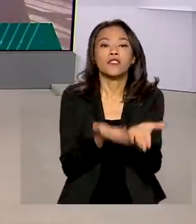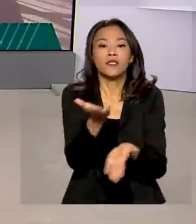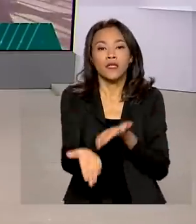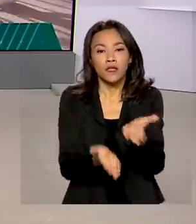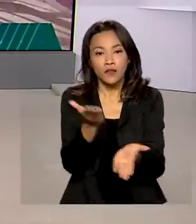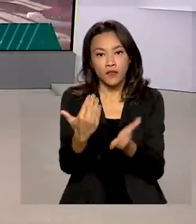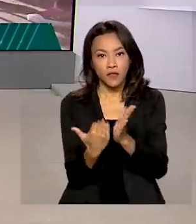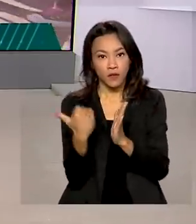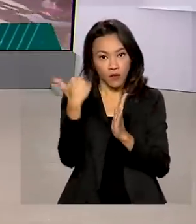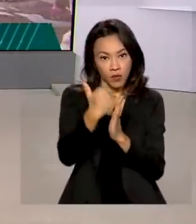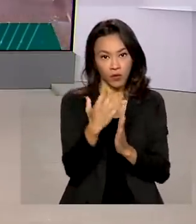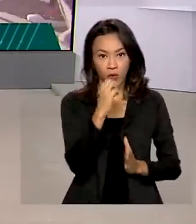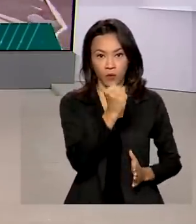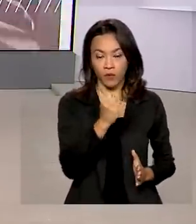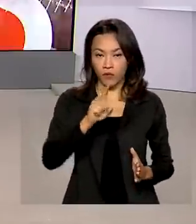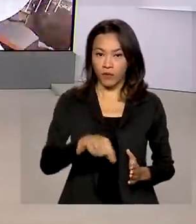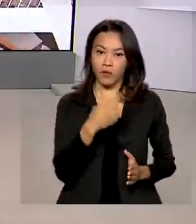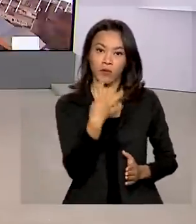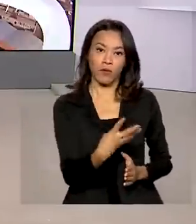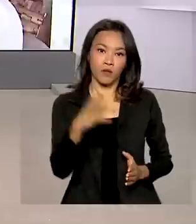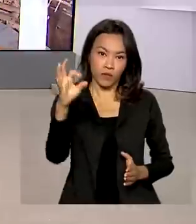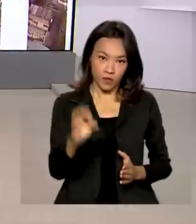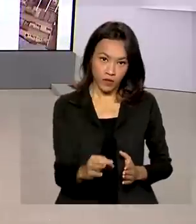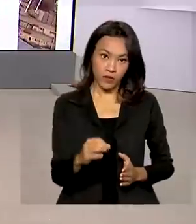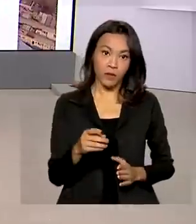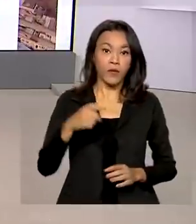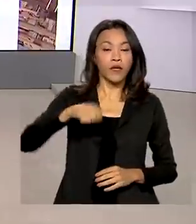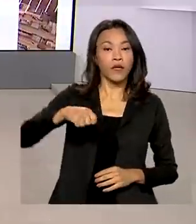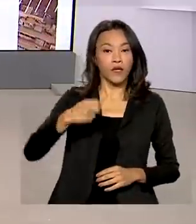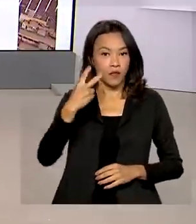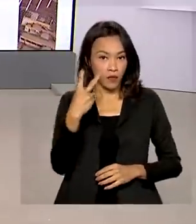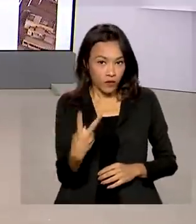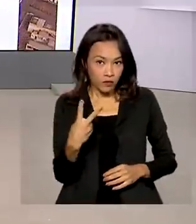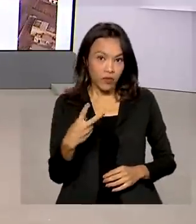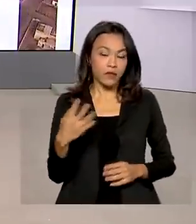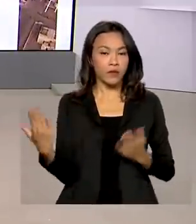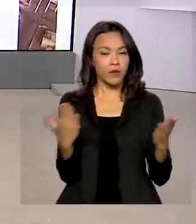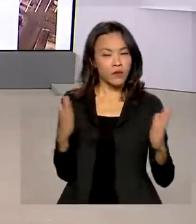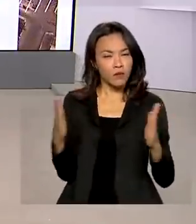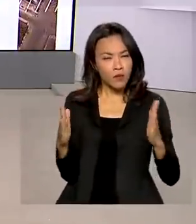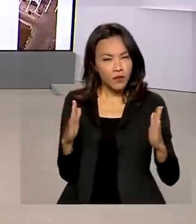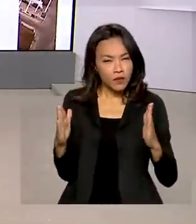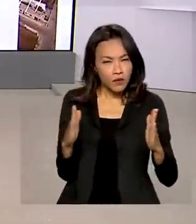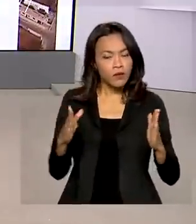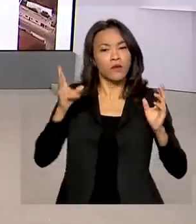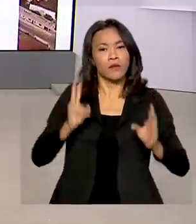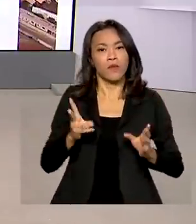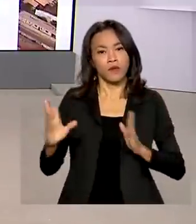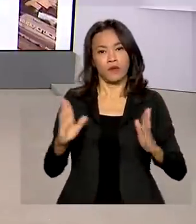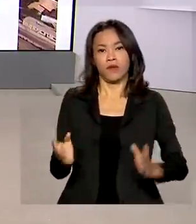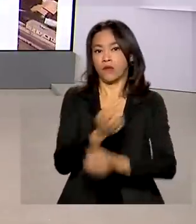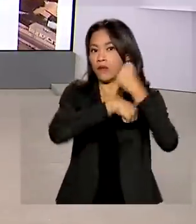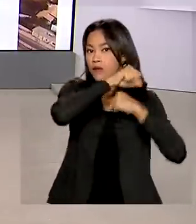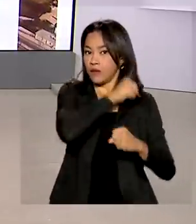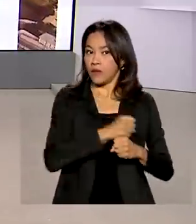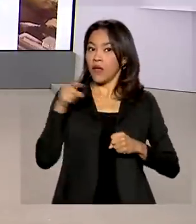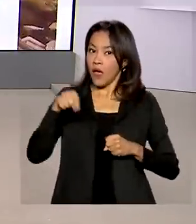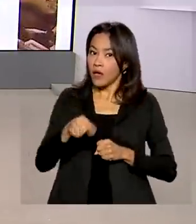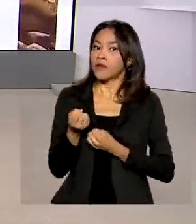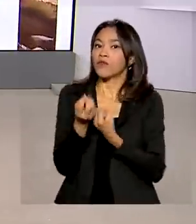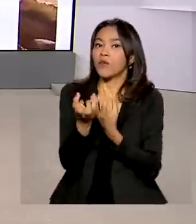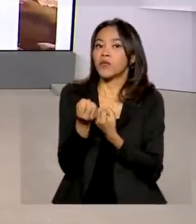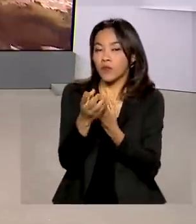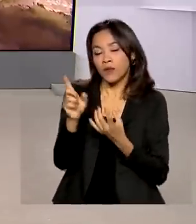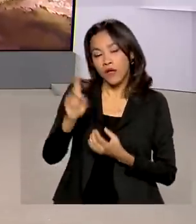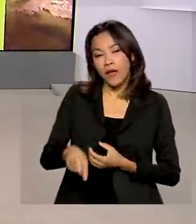,4% no primeiro bimestre deste ano em relação ao mesmo período do ano passado. O dado é do IBGE e quem